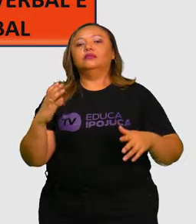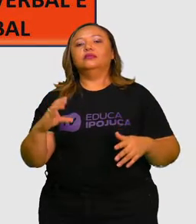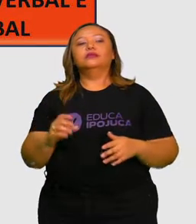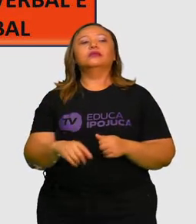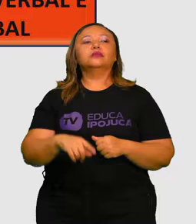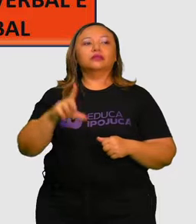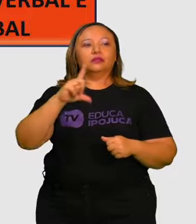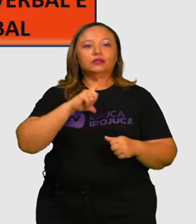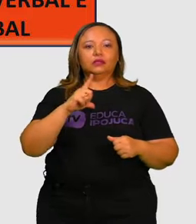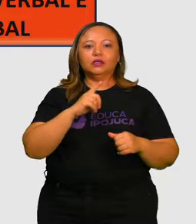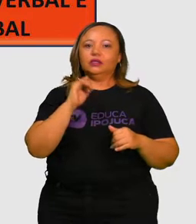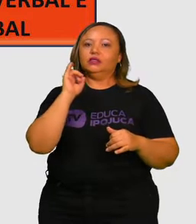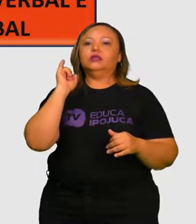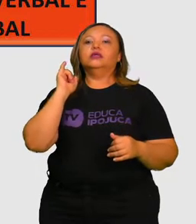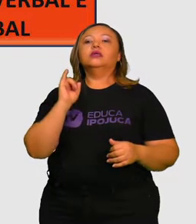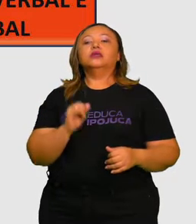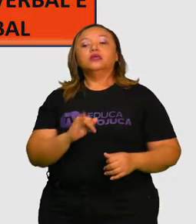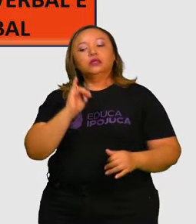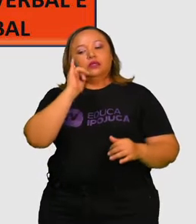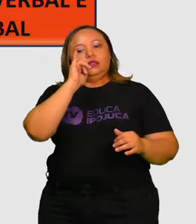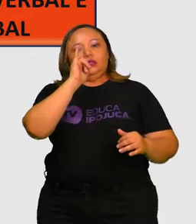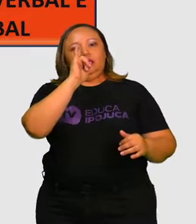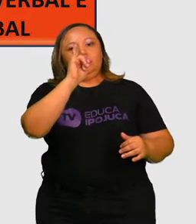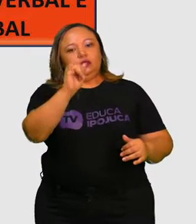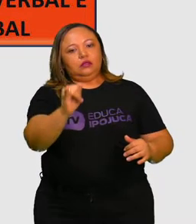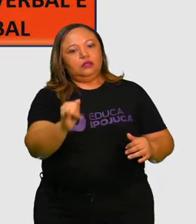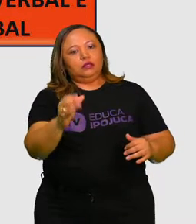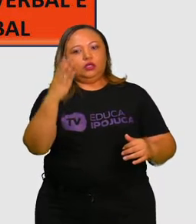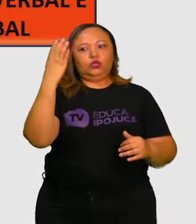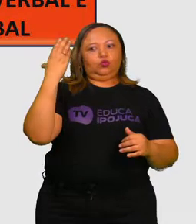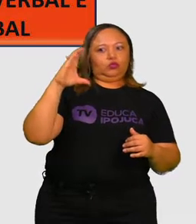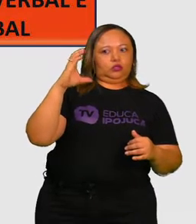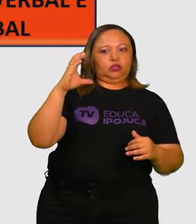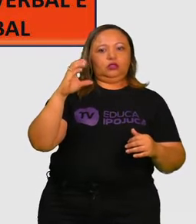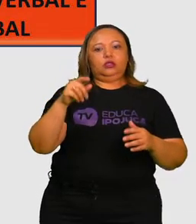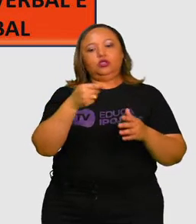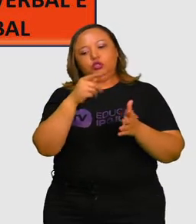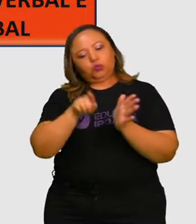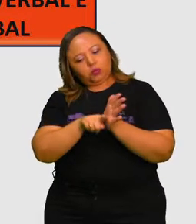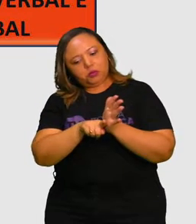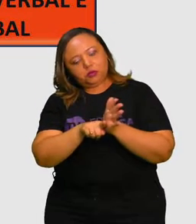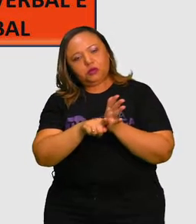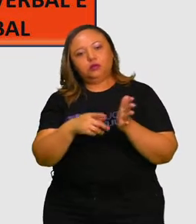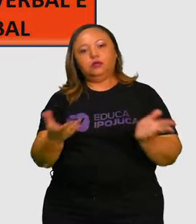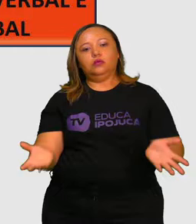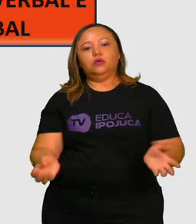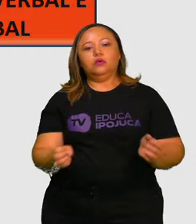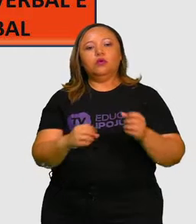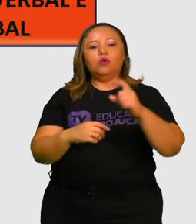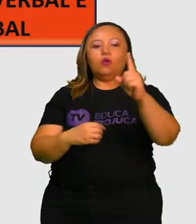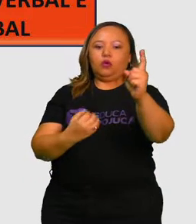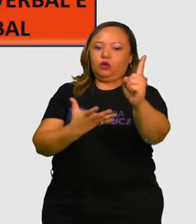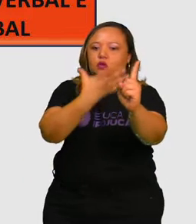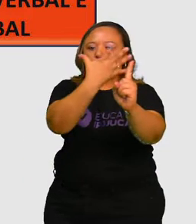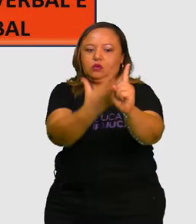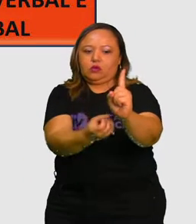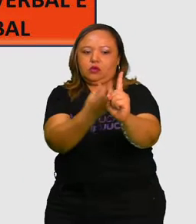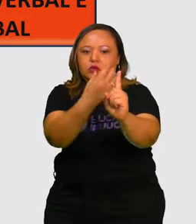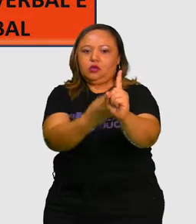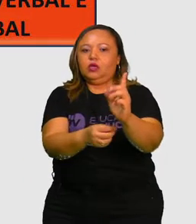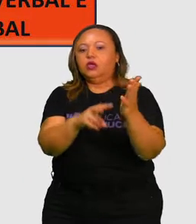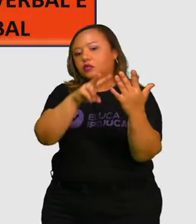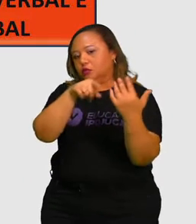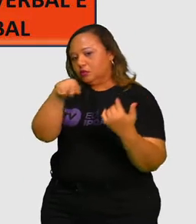vai ter quem diz que vai ser um cientista ou um pesquisador, para quem diz que serão os